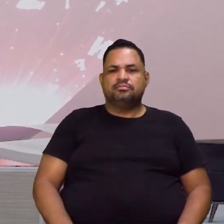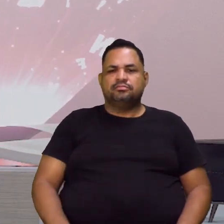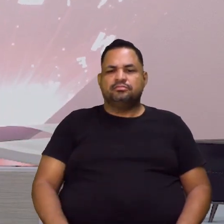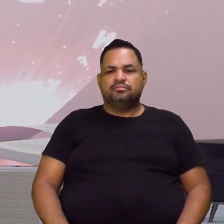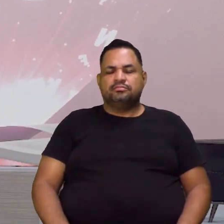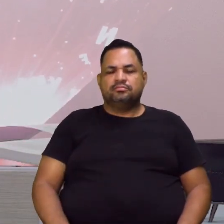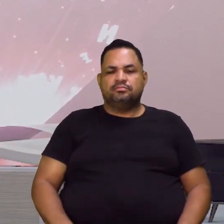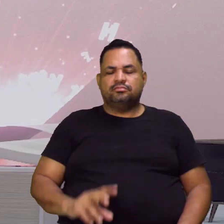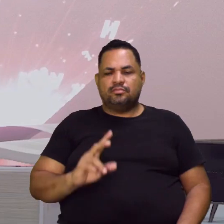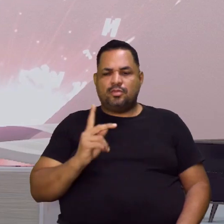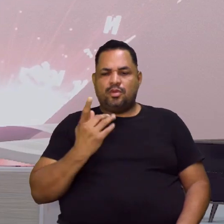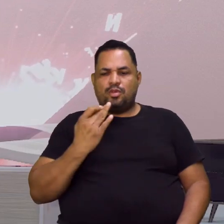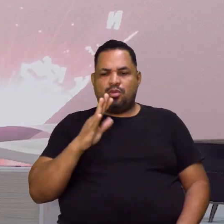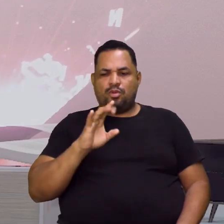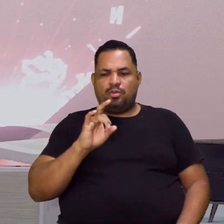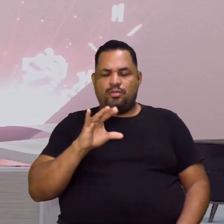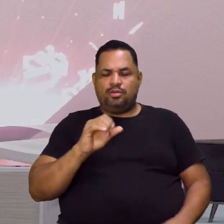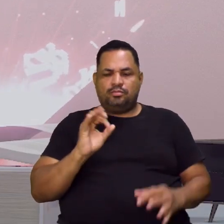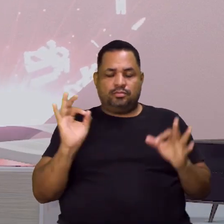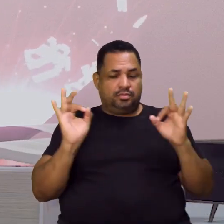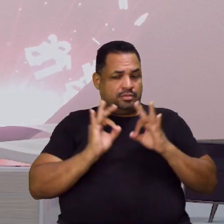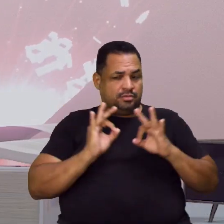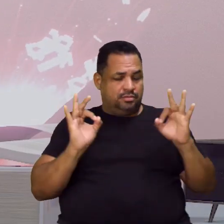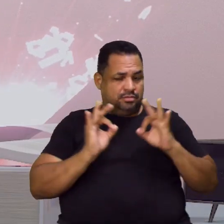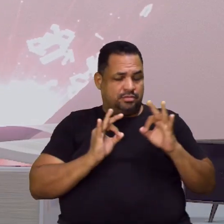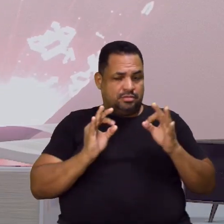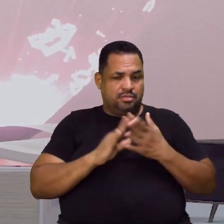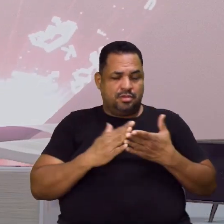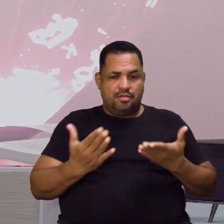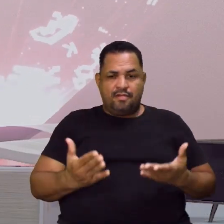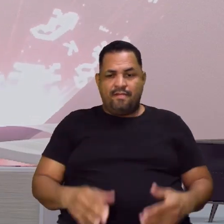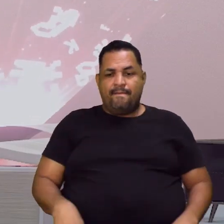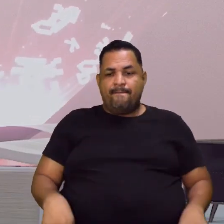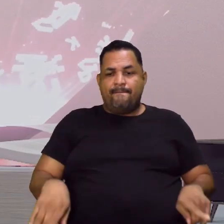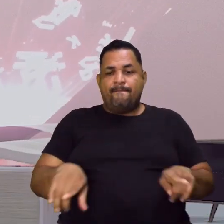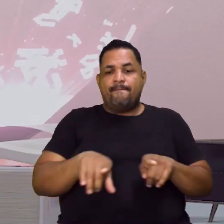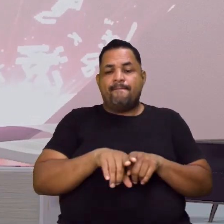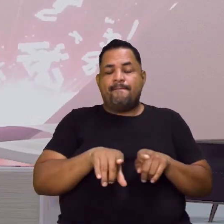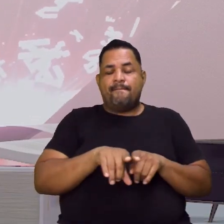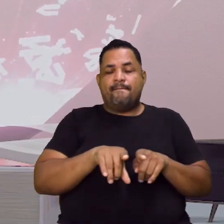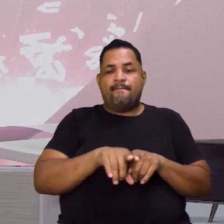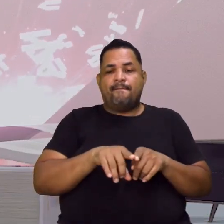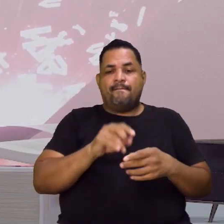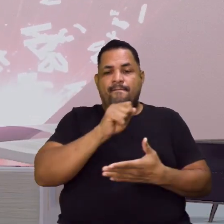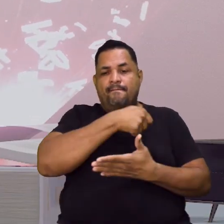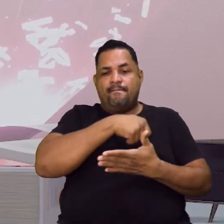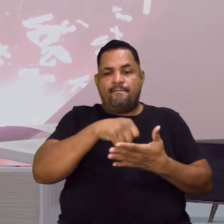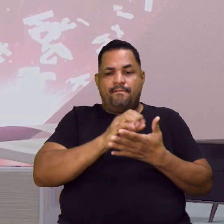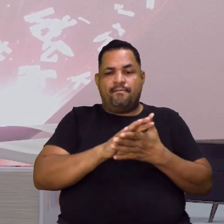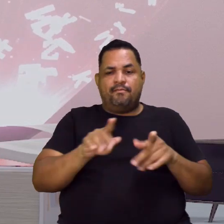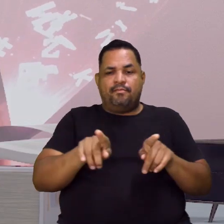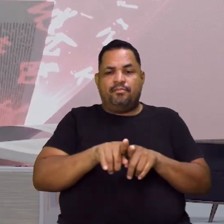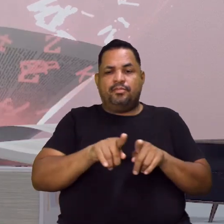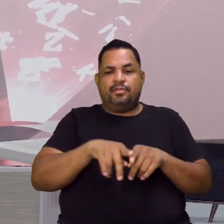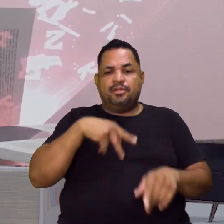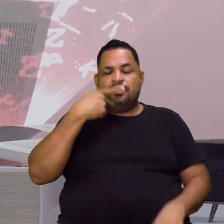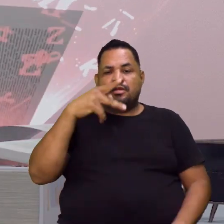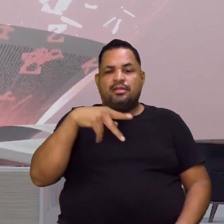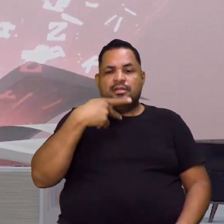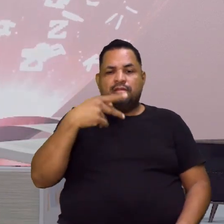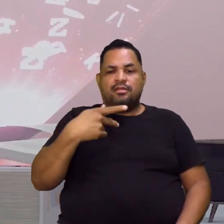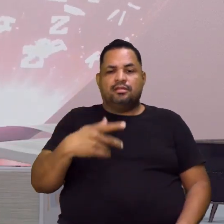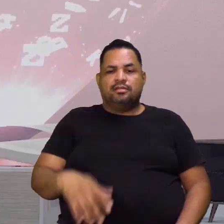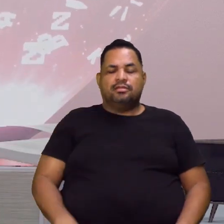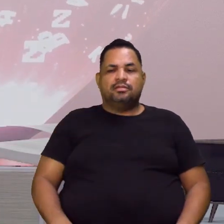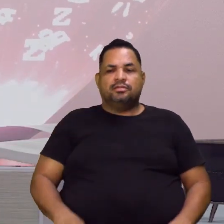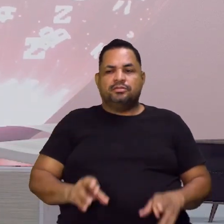homônimos perfeitos. E tanto perfeito na grafia quanto na pronúncia, mas vai ter um